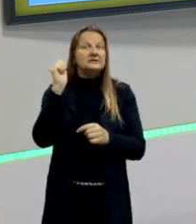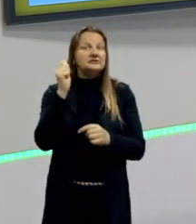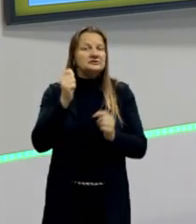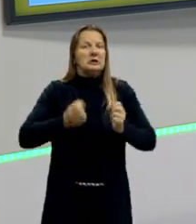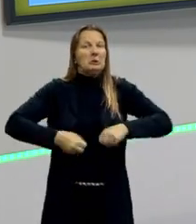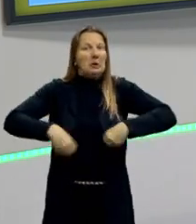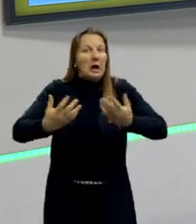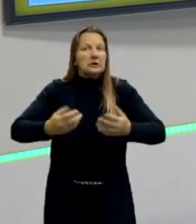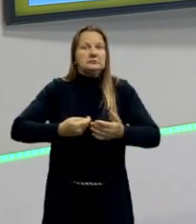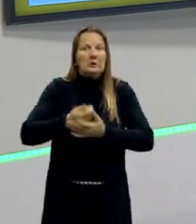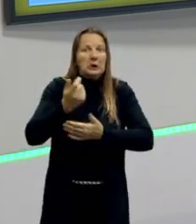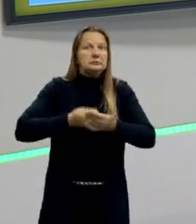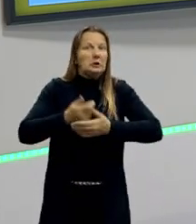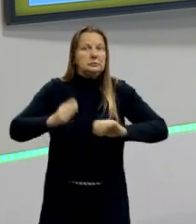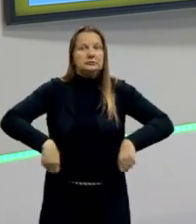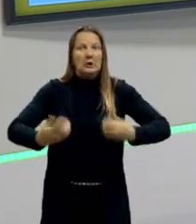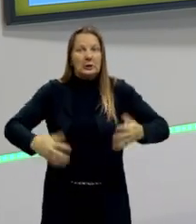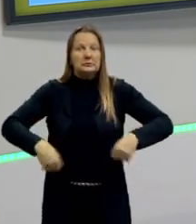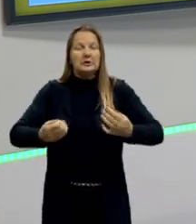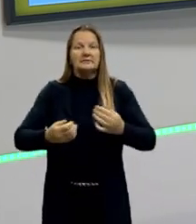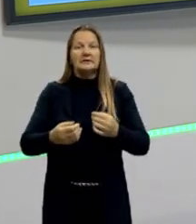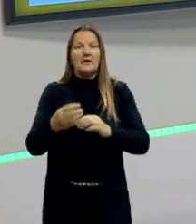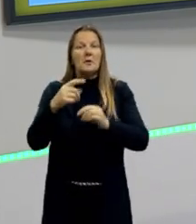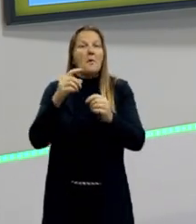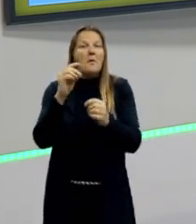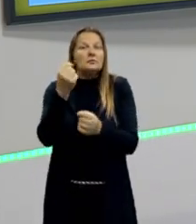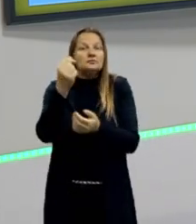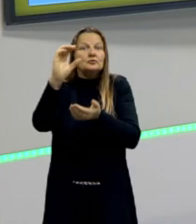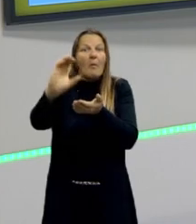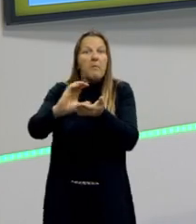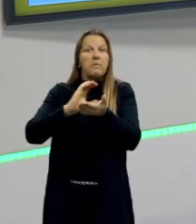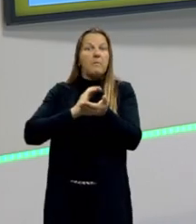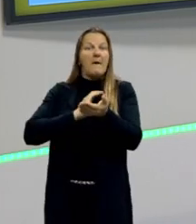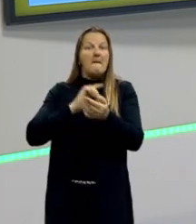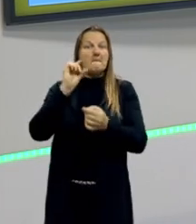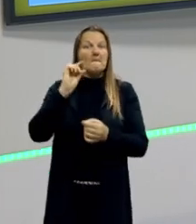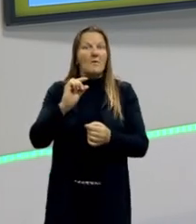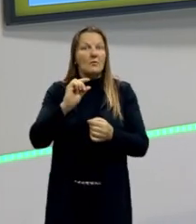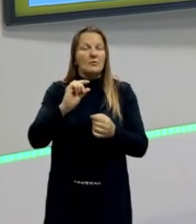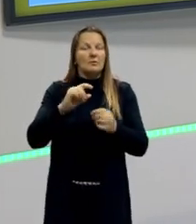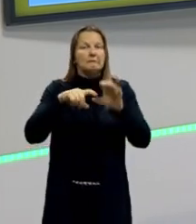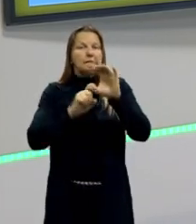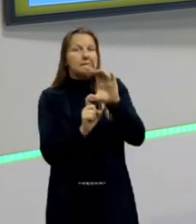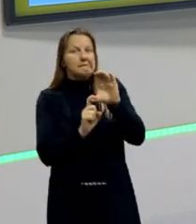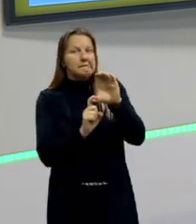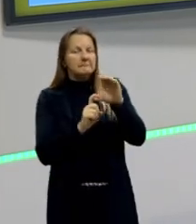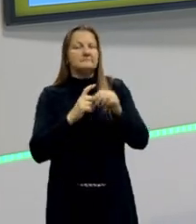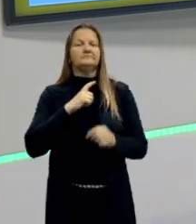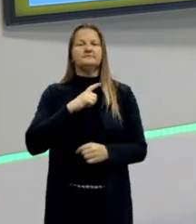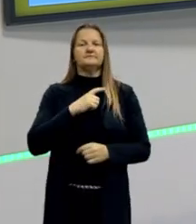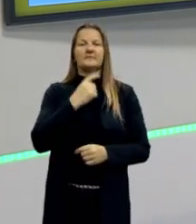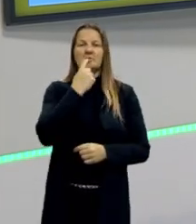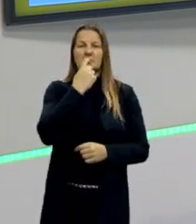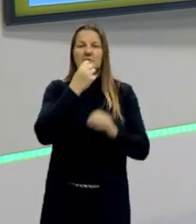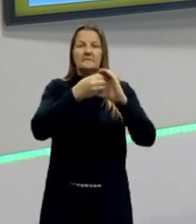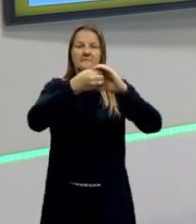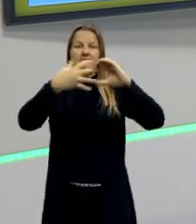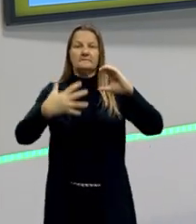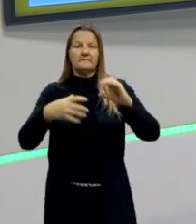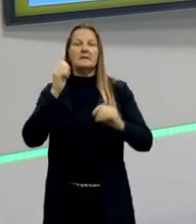Então, isso é uma característica muito forte aí da economia argentina. Outra coisa que